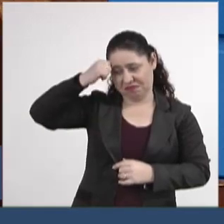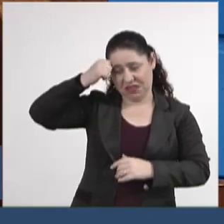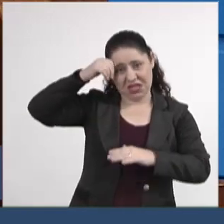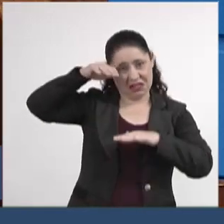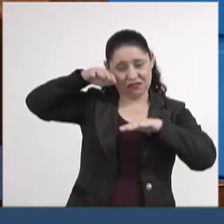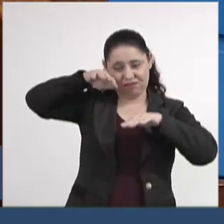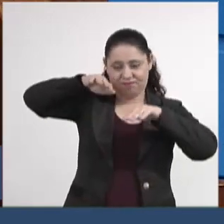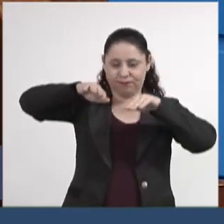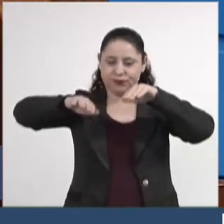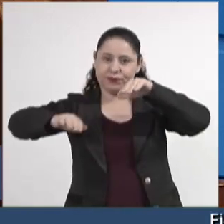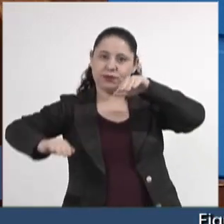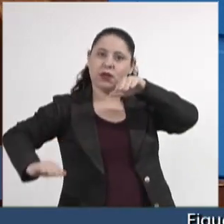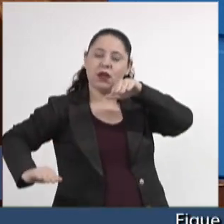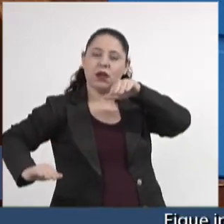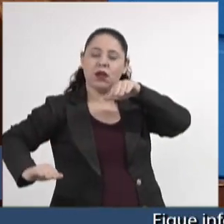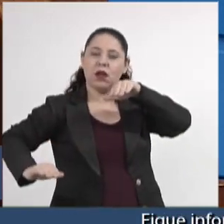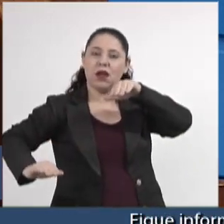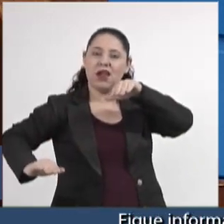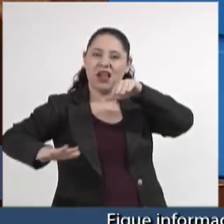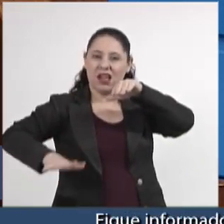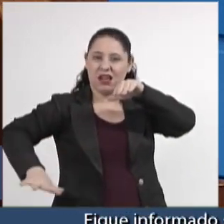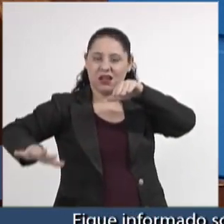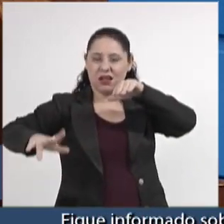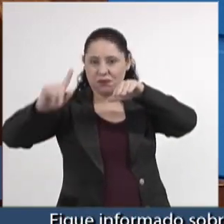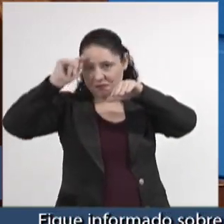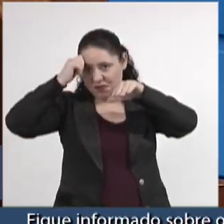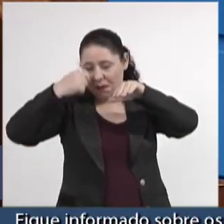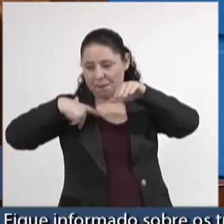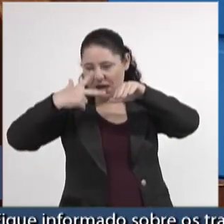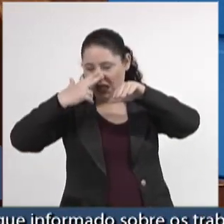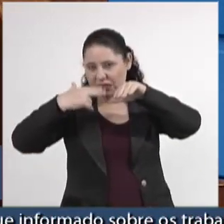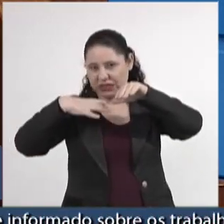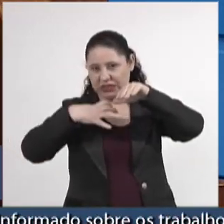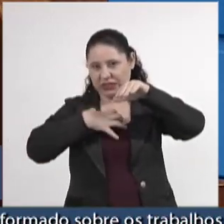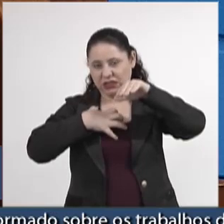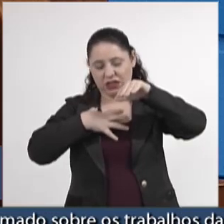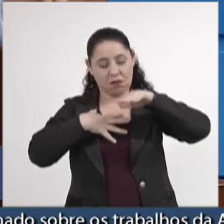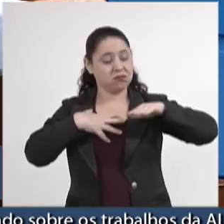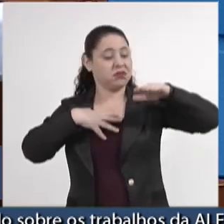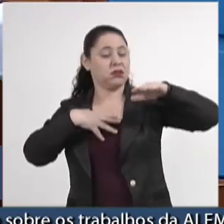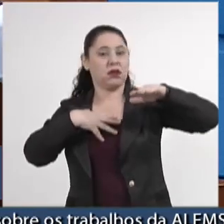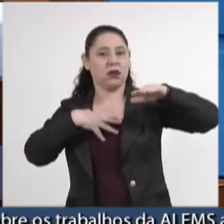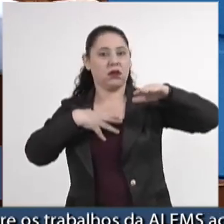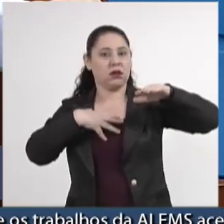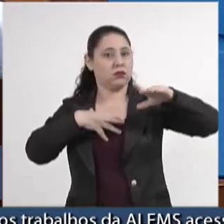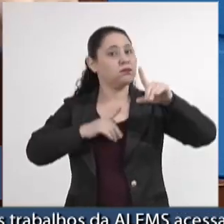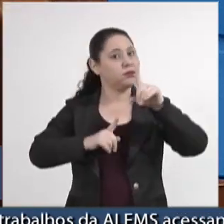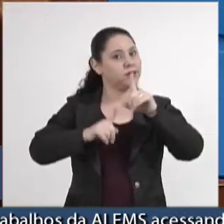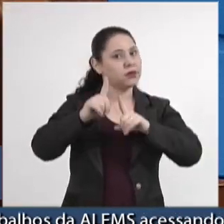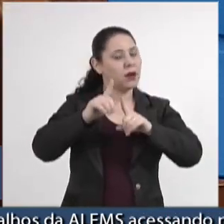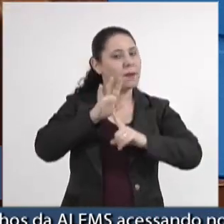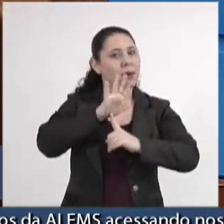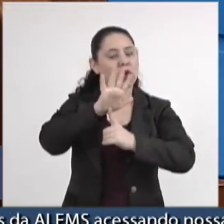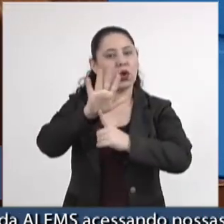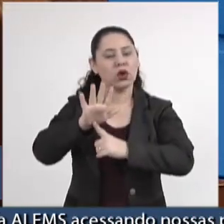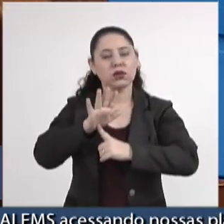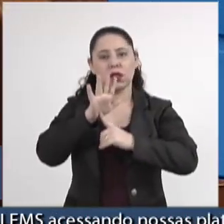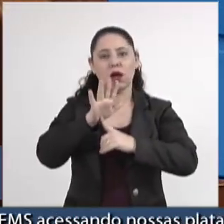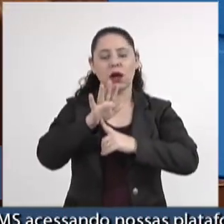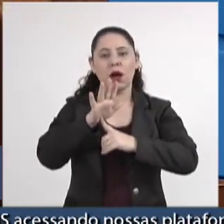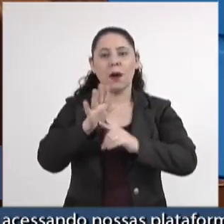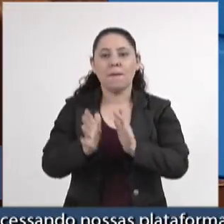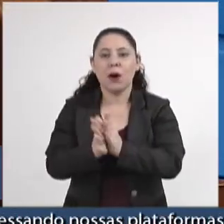de inferioridade. E as estatísticas mostram que os negros são a maioria dos